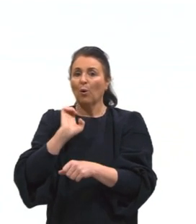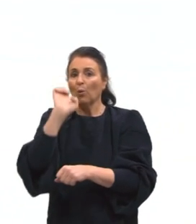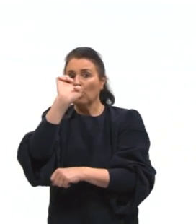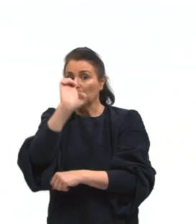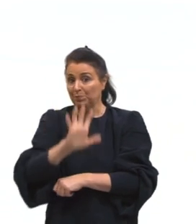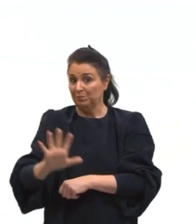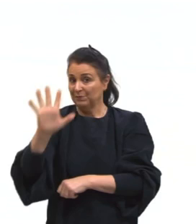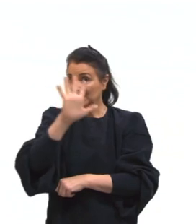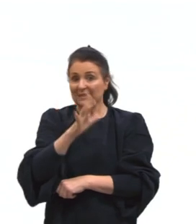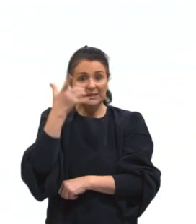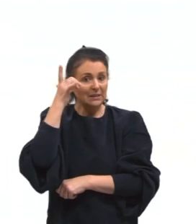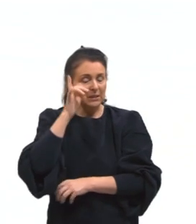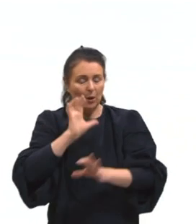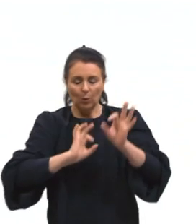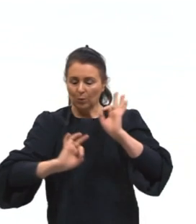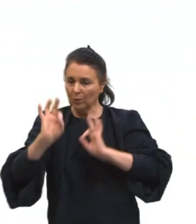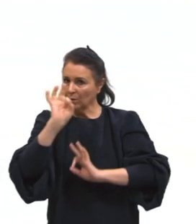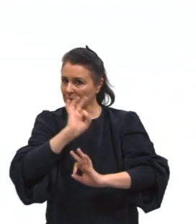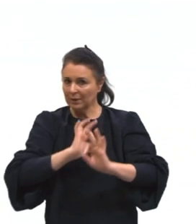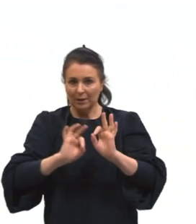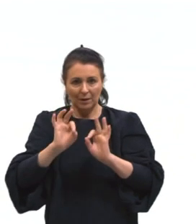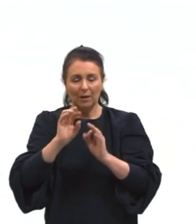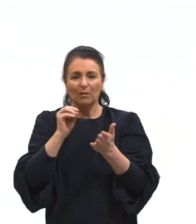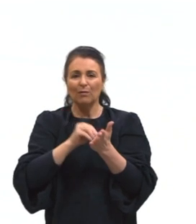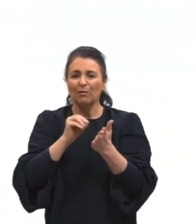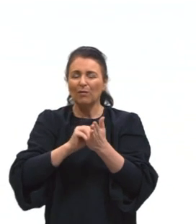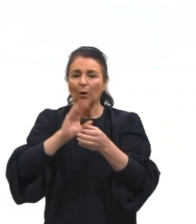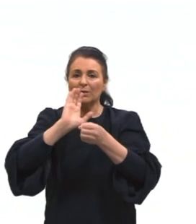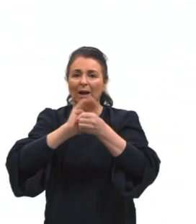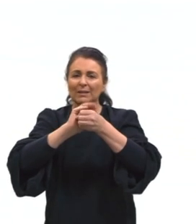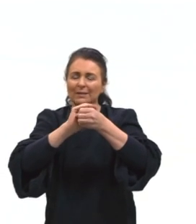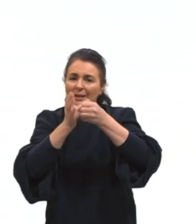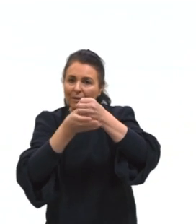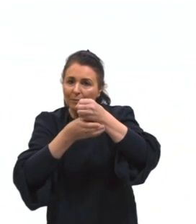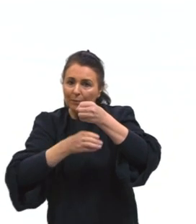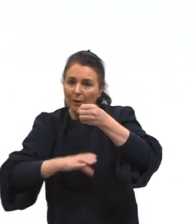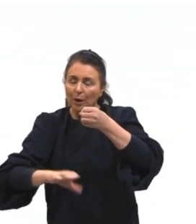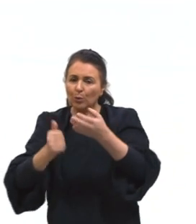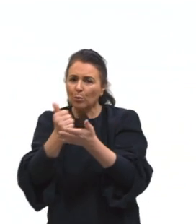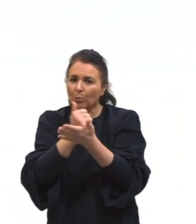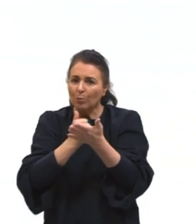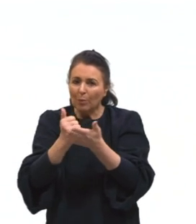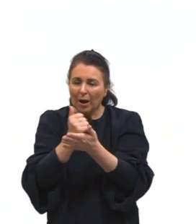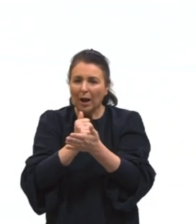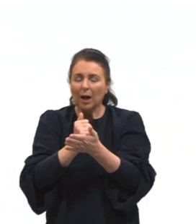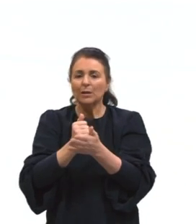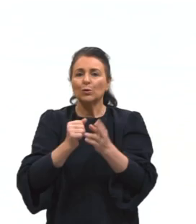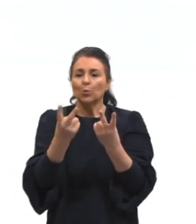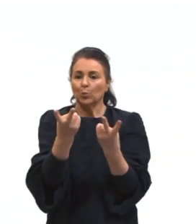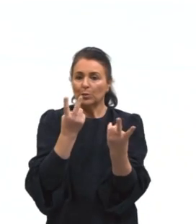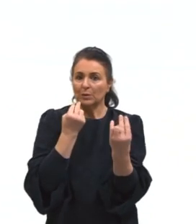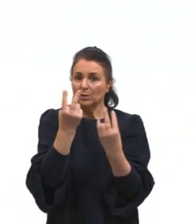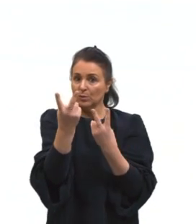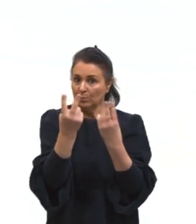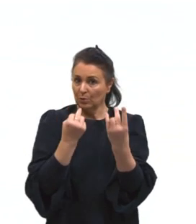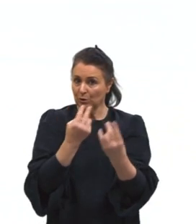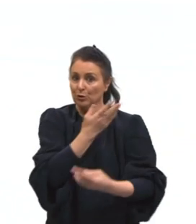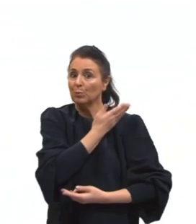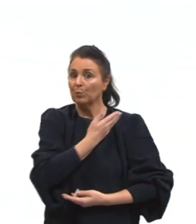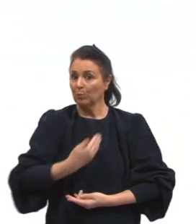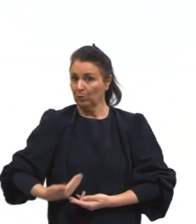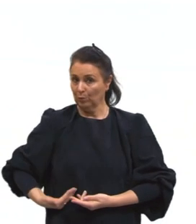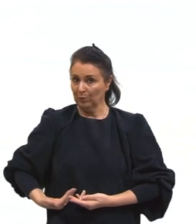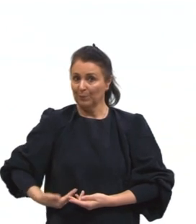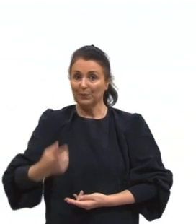suporte, né, daí vai faltar saneamento básico, vai faltar transporte público, entre outras coisas. E aí eu trago duas imagens para